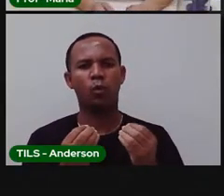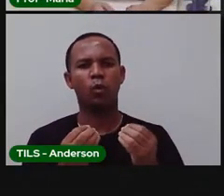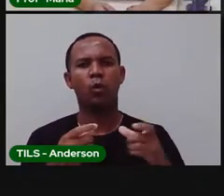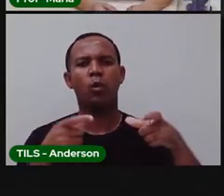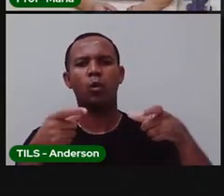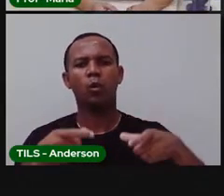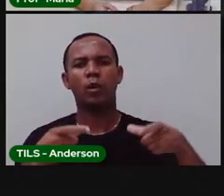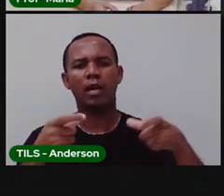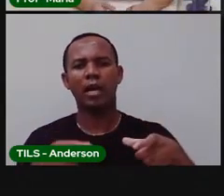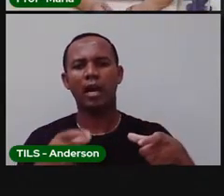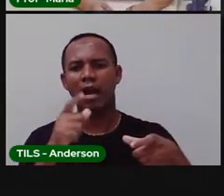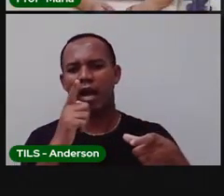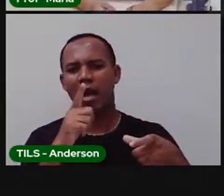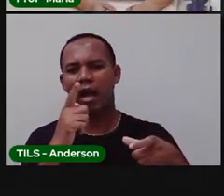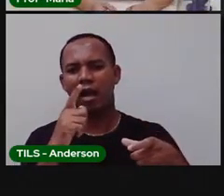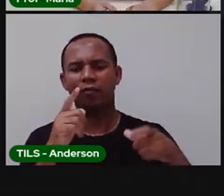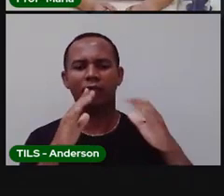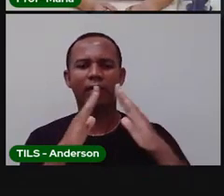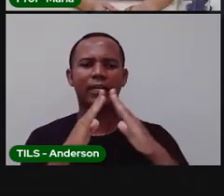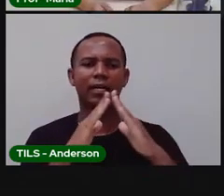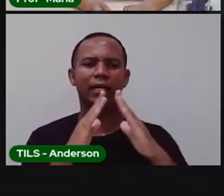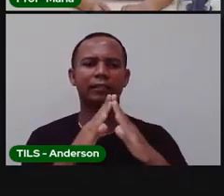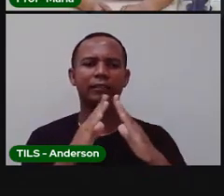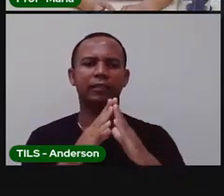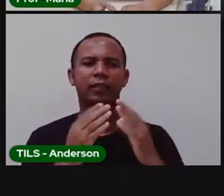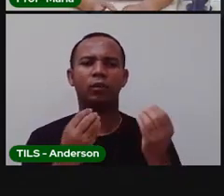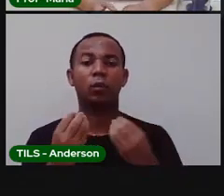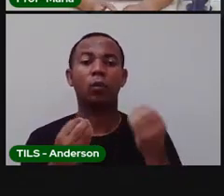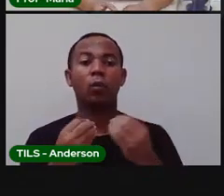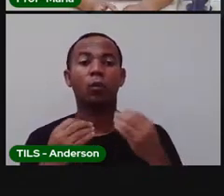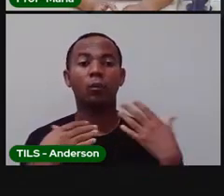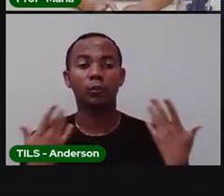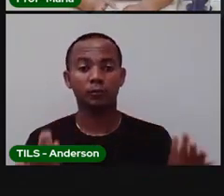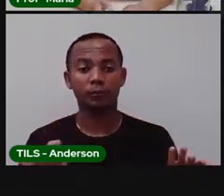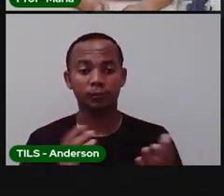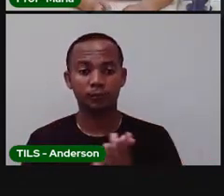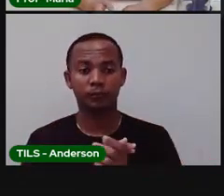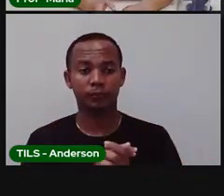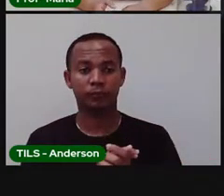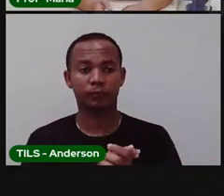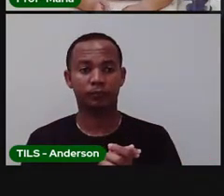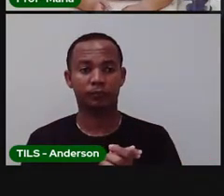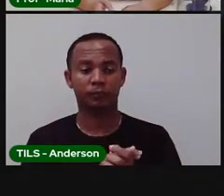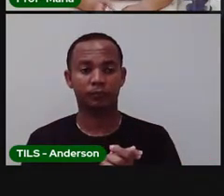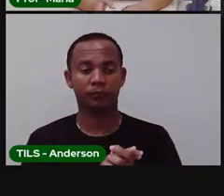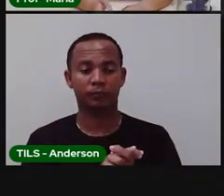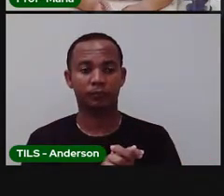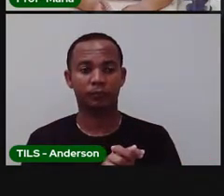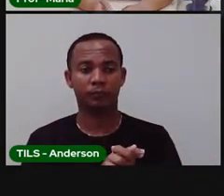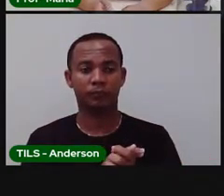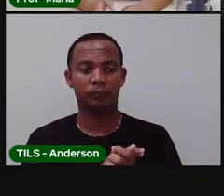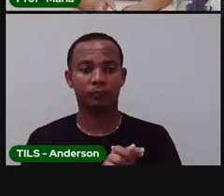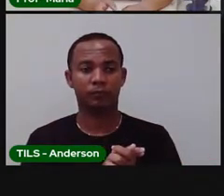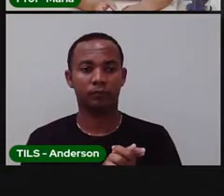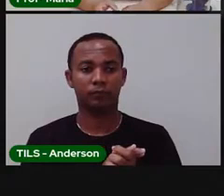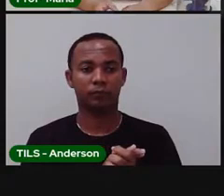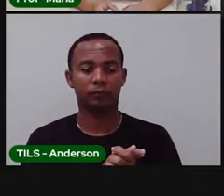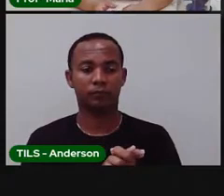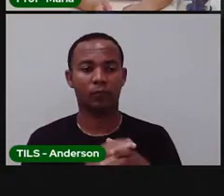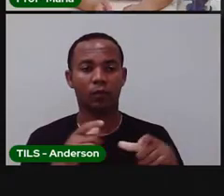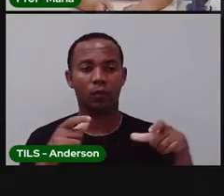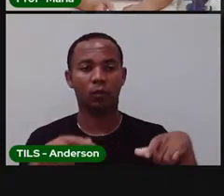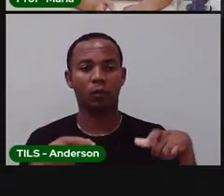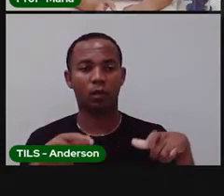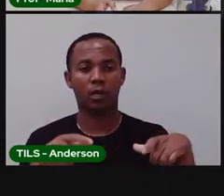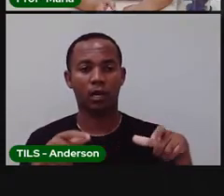de água na sua casa? E aí, como é o fornecimento de água? Ela vem de uma cisterna?